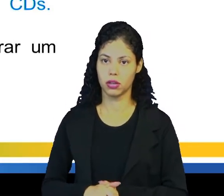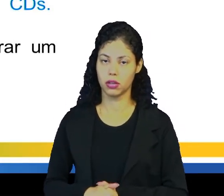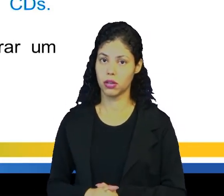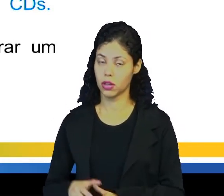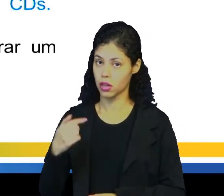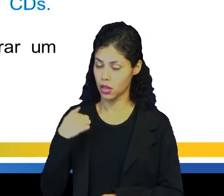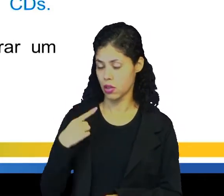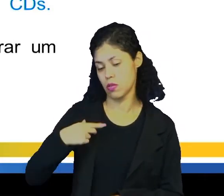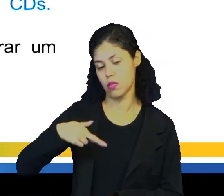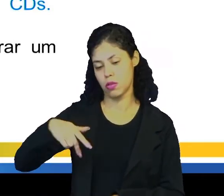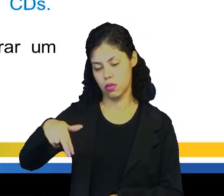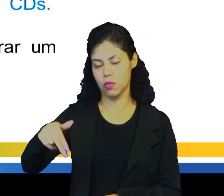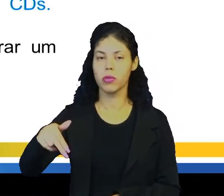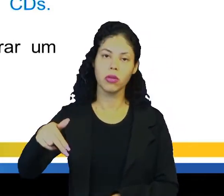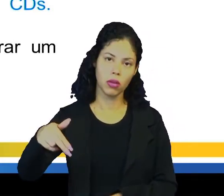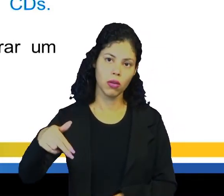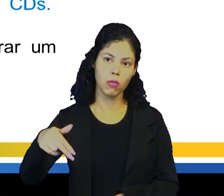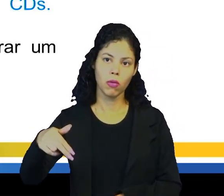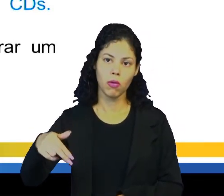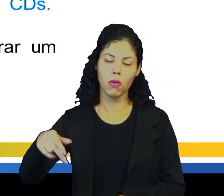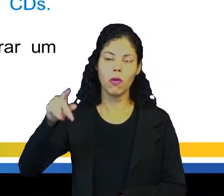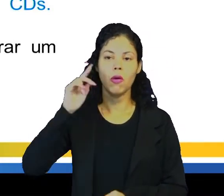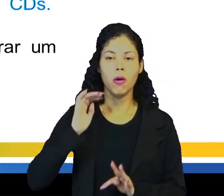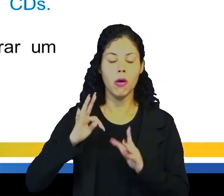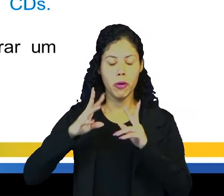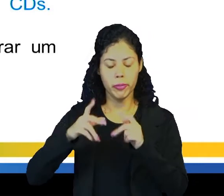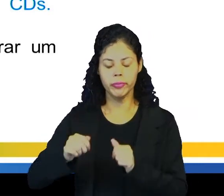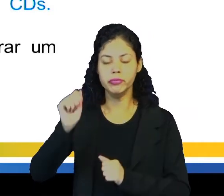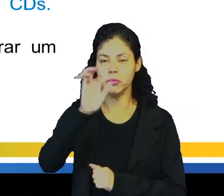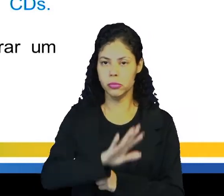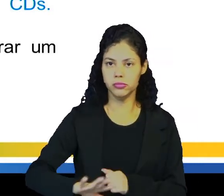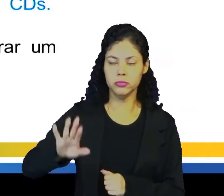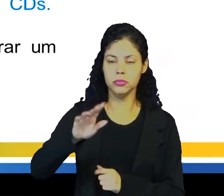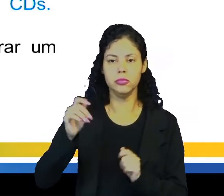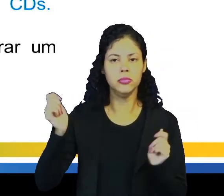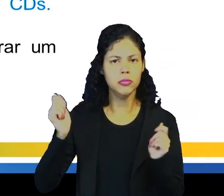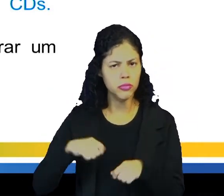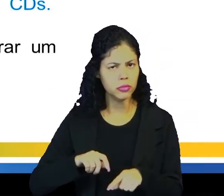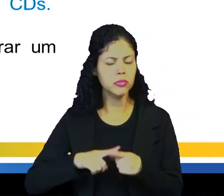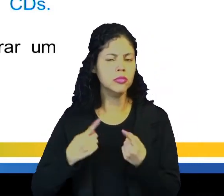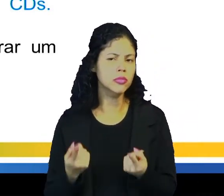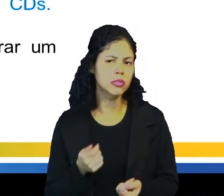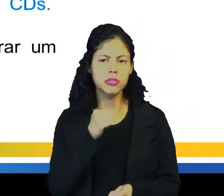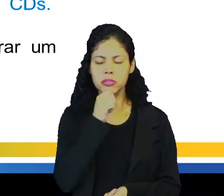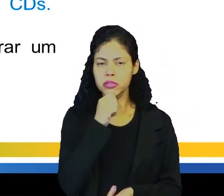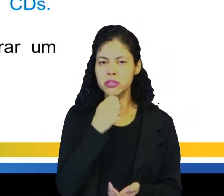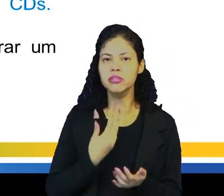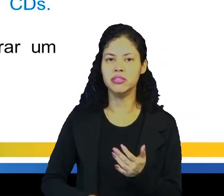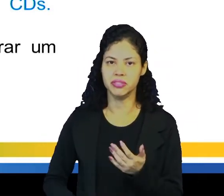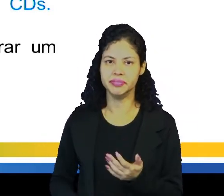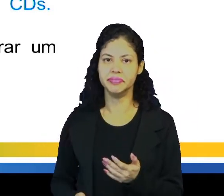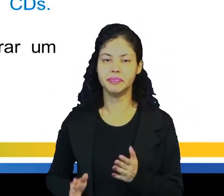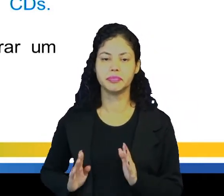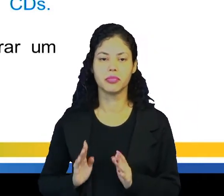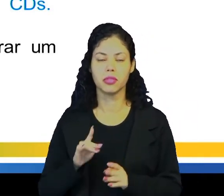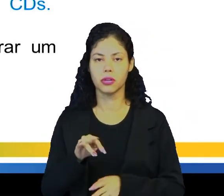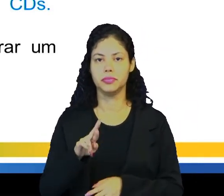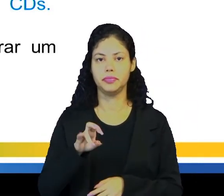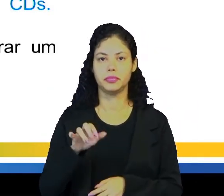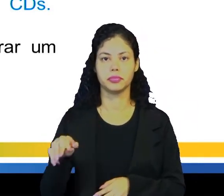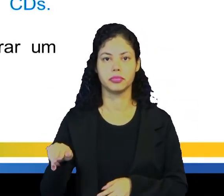Eu corri, né, em toda a estação, porém, né, mas eu ainda perdi o trem.